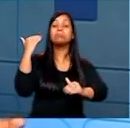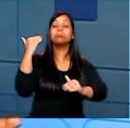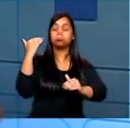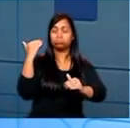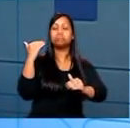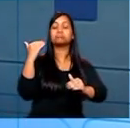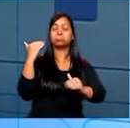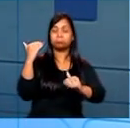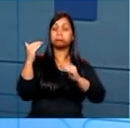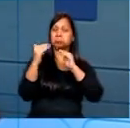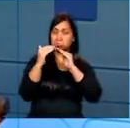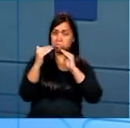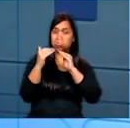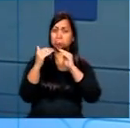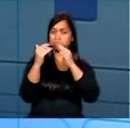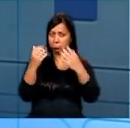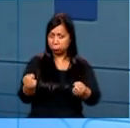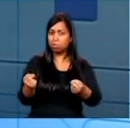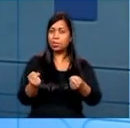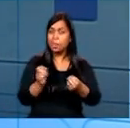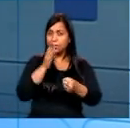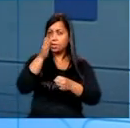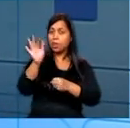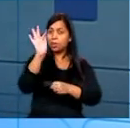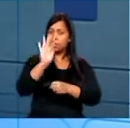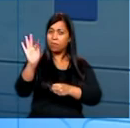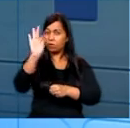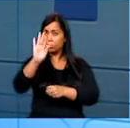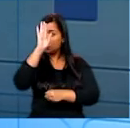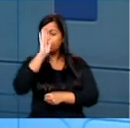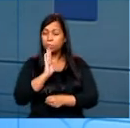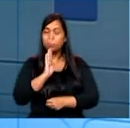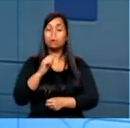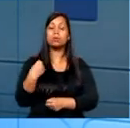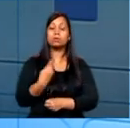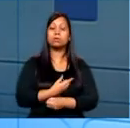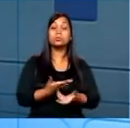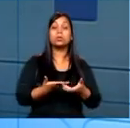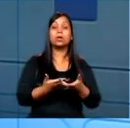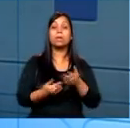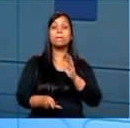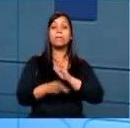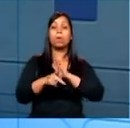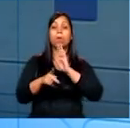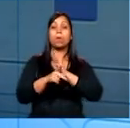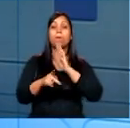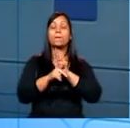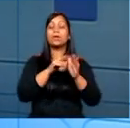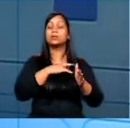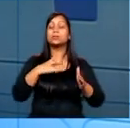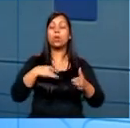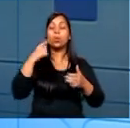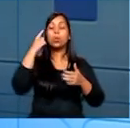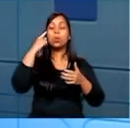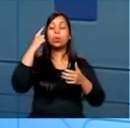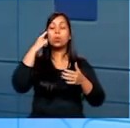possibilidade dessas pessoas adentrarem à universidade pública, a gente tem que cuidar da saúde emocional dessas pessoas também. E não